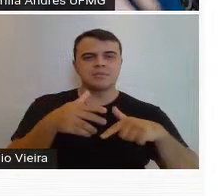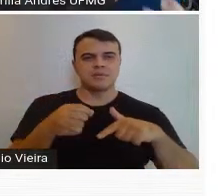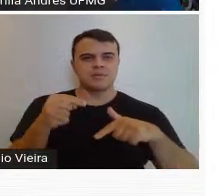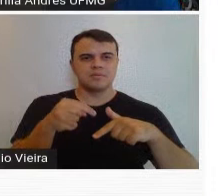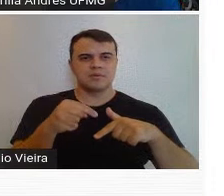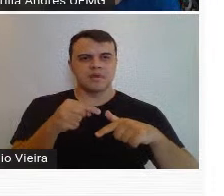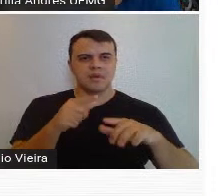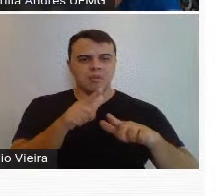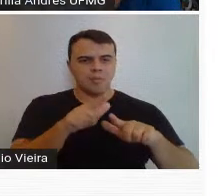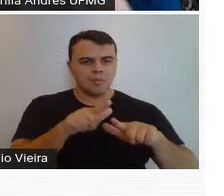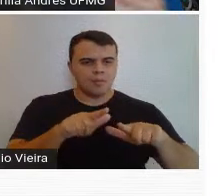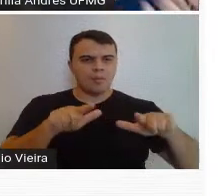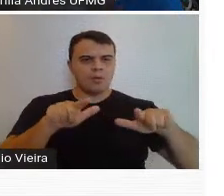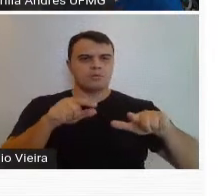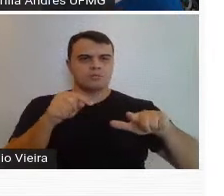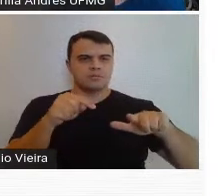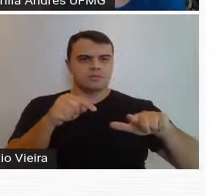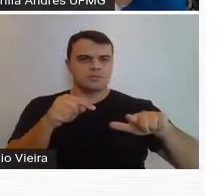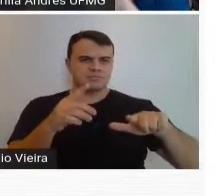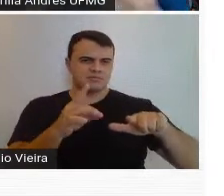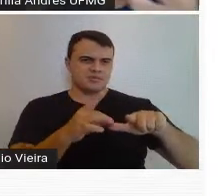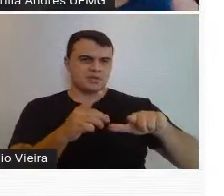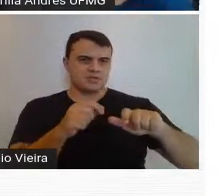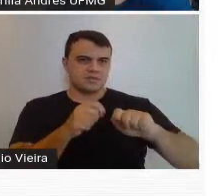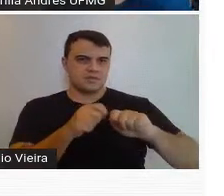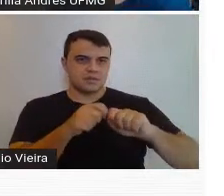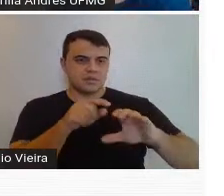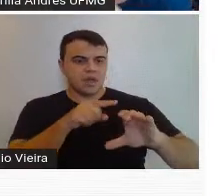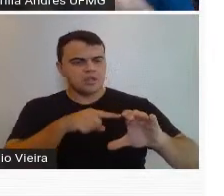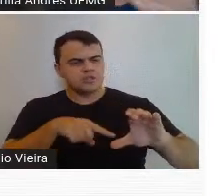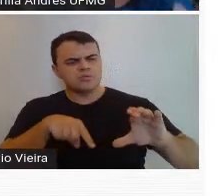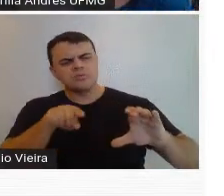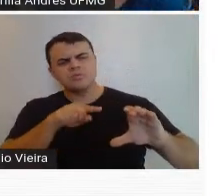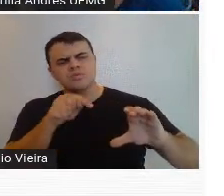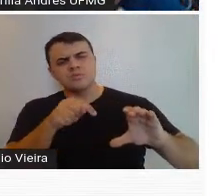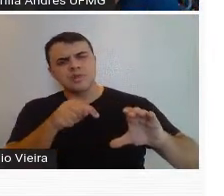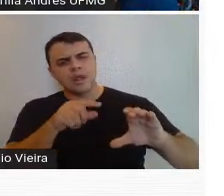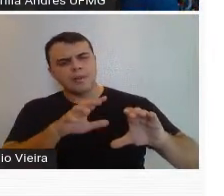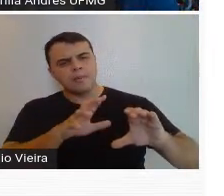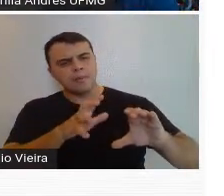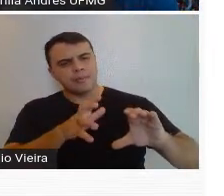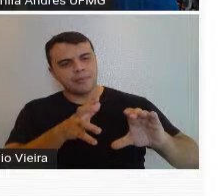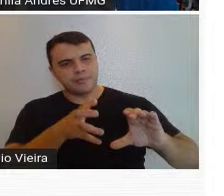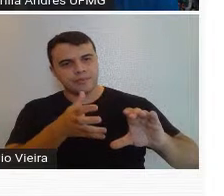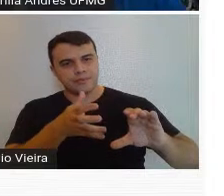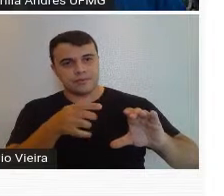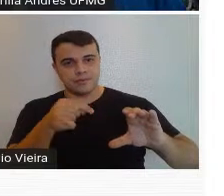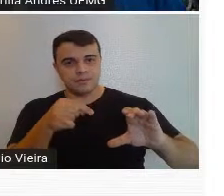vazio, é um vazio ativo que faz com que a escultura se movimenta.